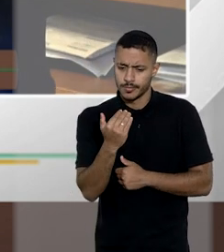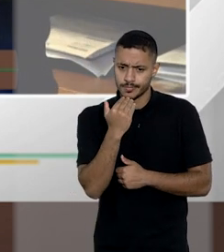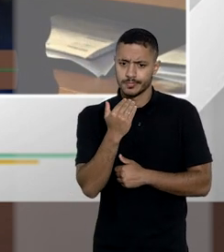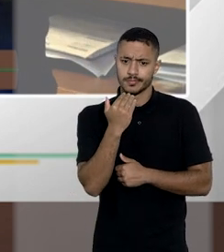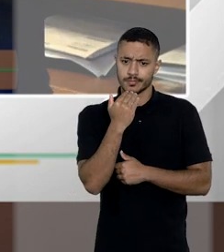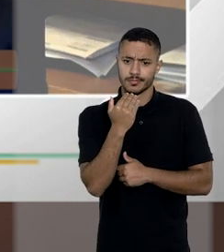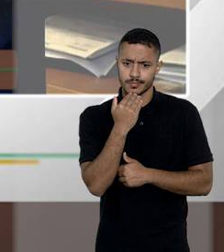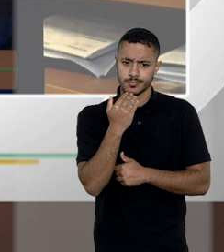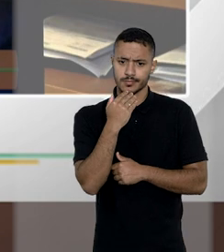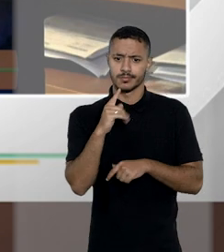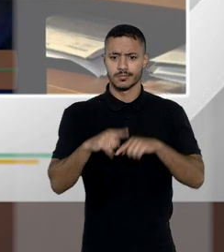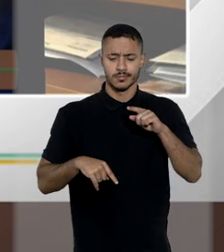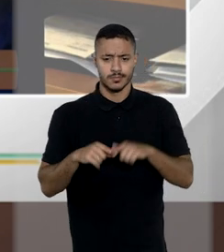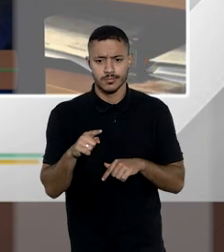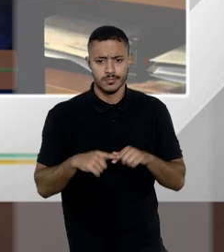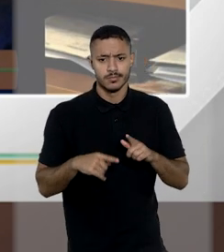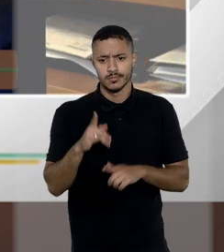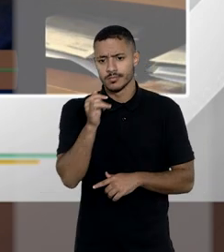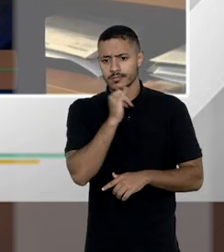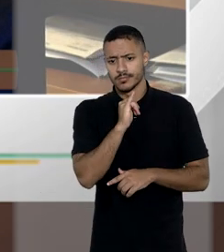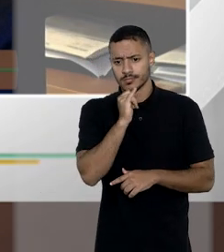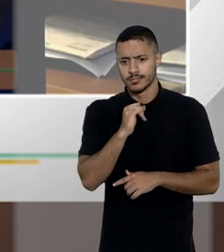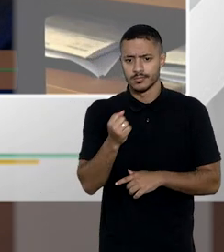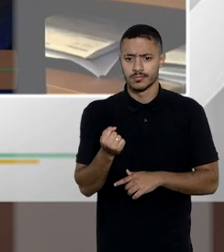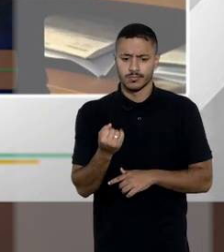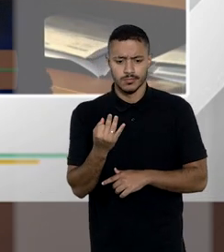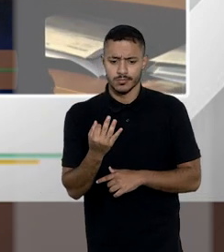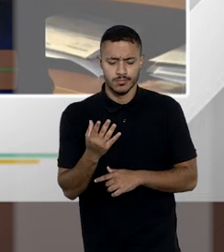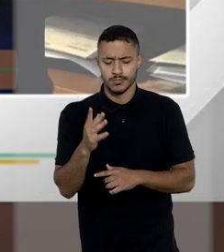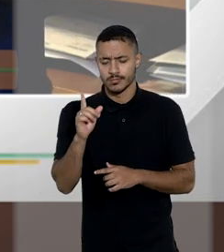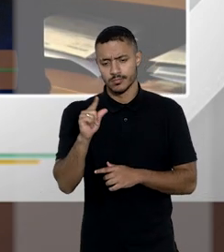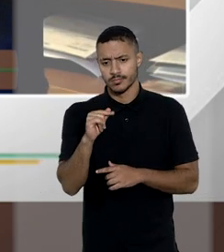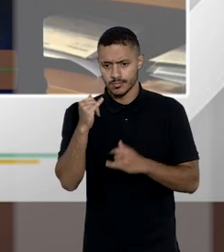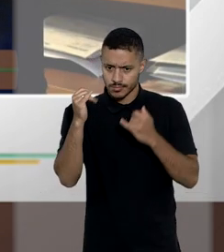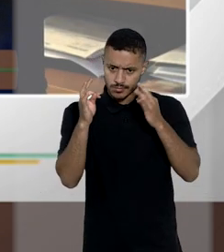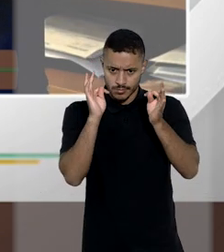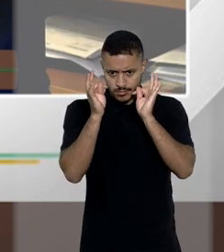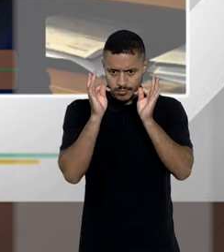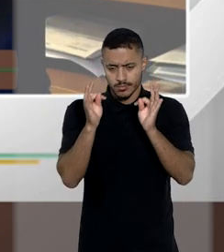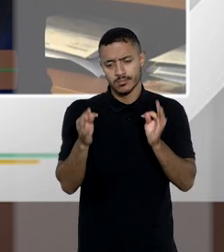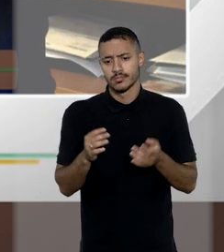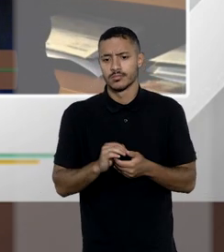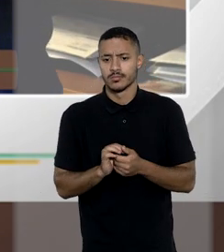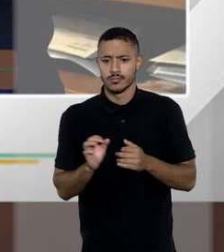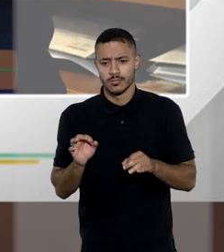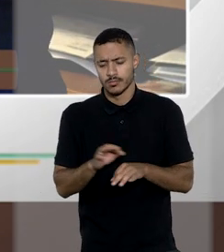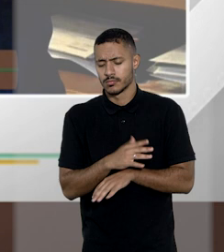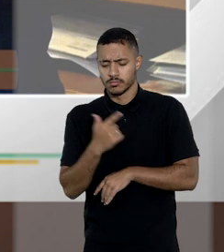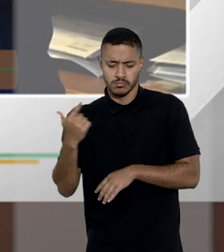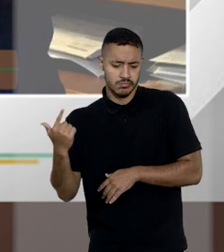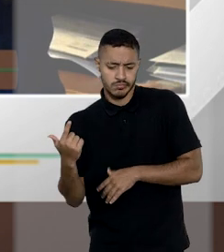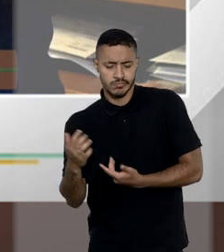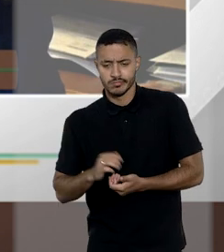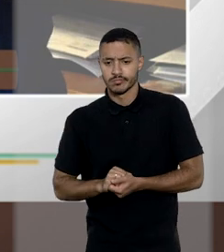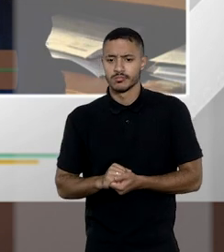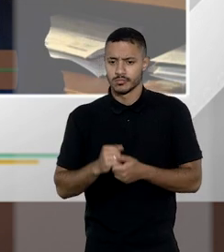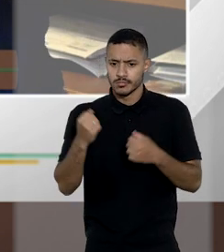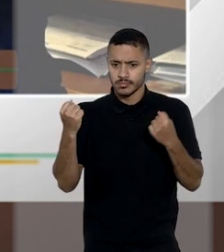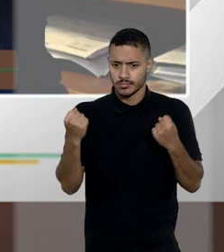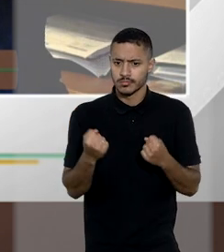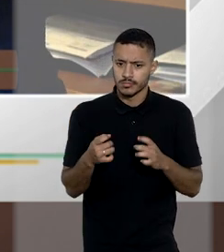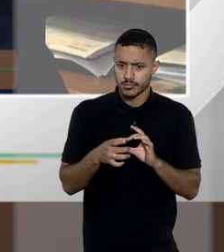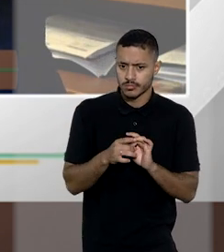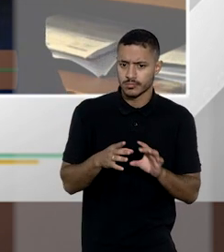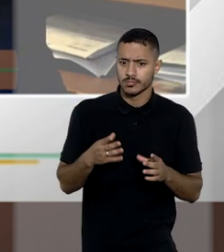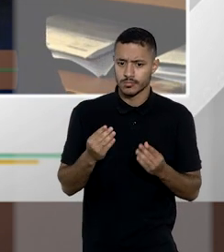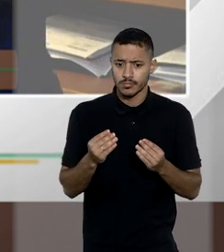de instrumentais como o número mínimo de testemunhas isso acaba ficando em segundo plano se é